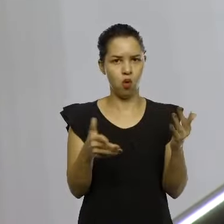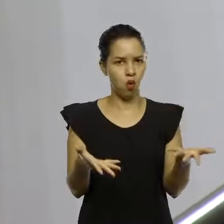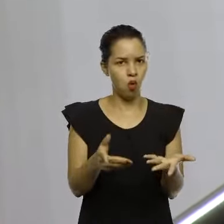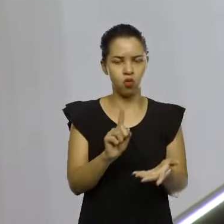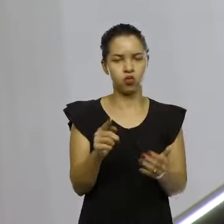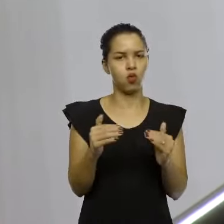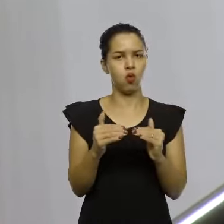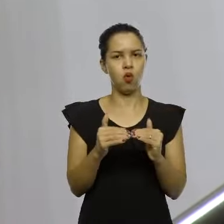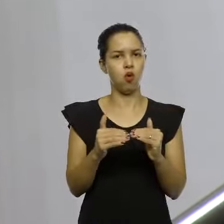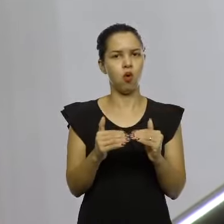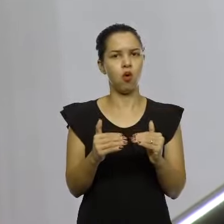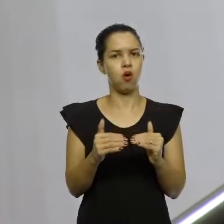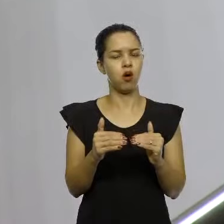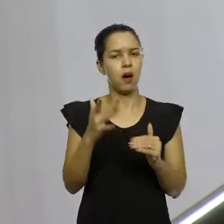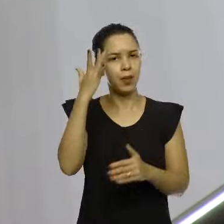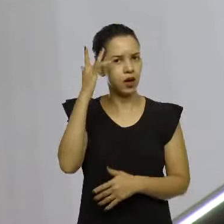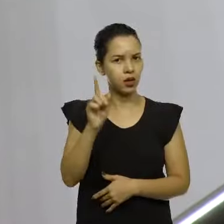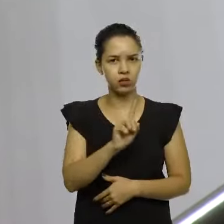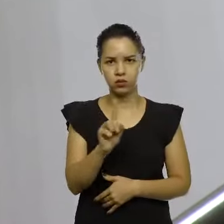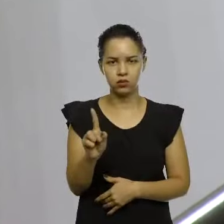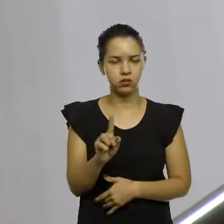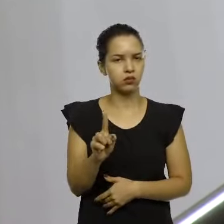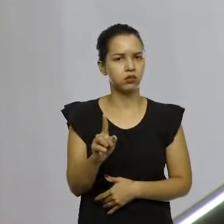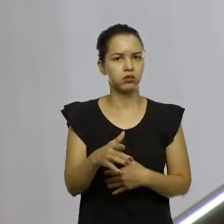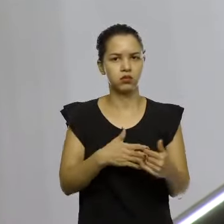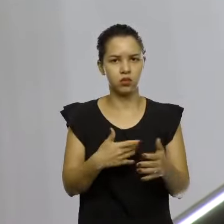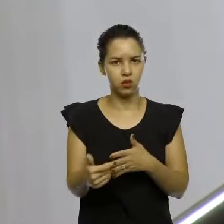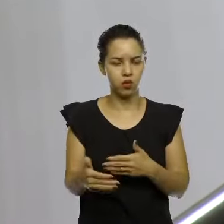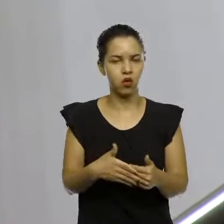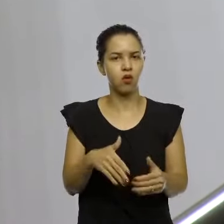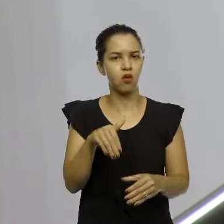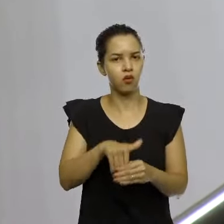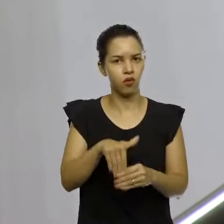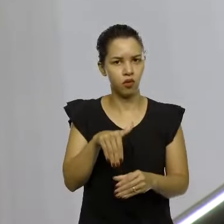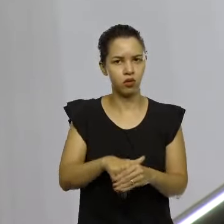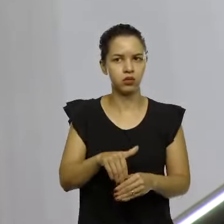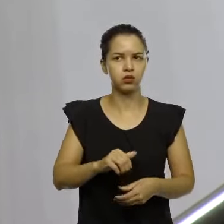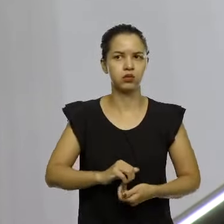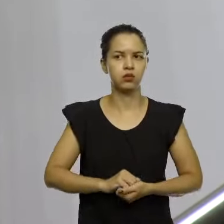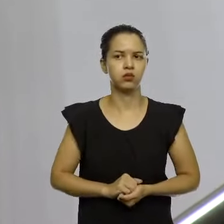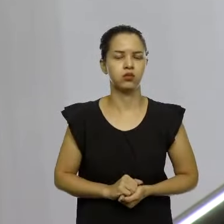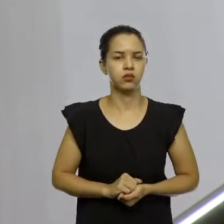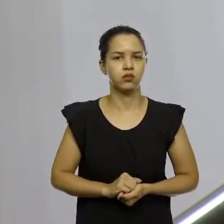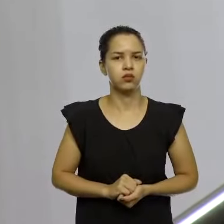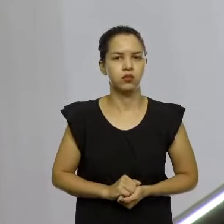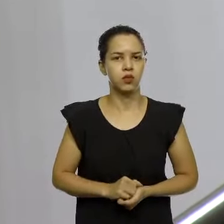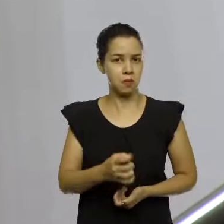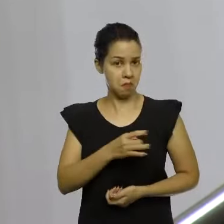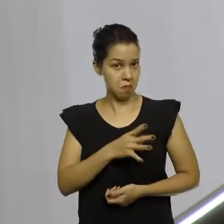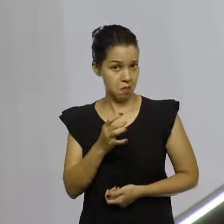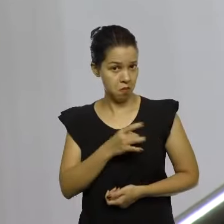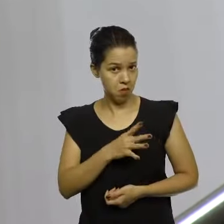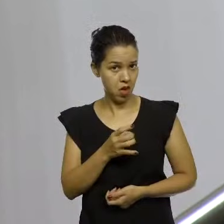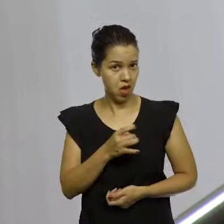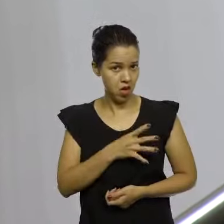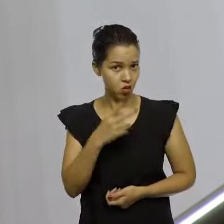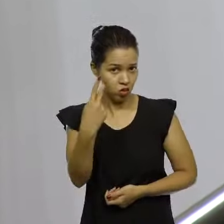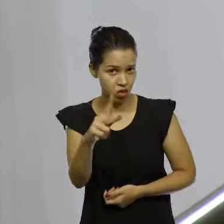não vou concordar amanhã. Independente do que seja, vota. E não tenha medo da exposição do voto também.